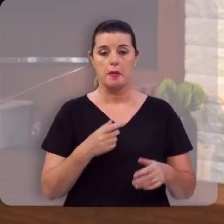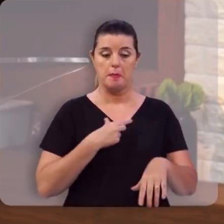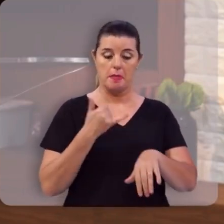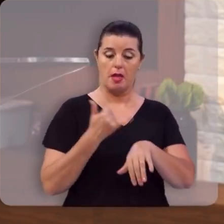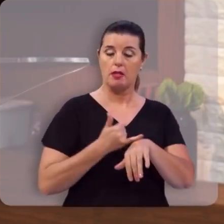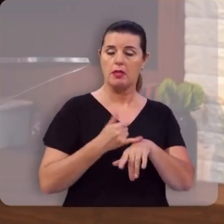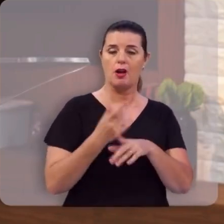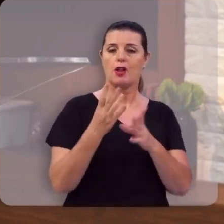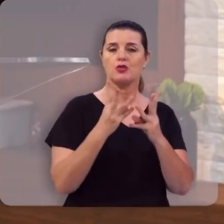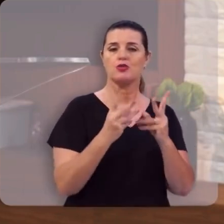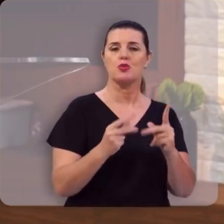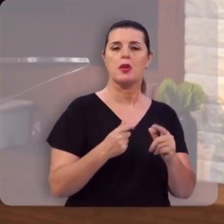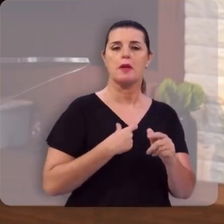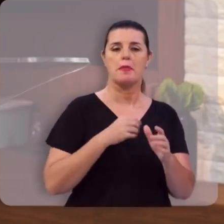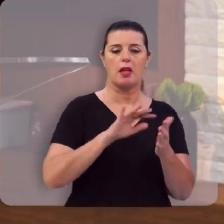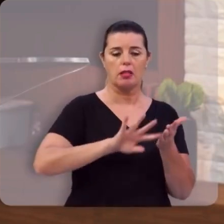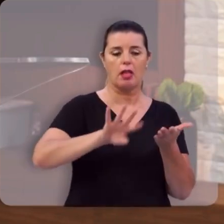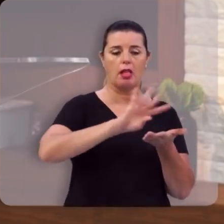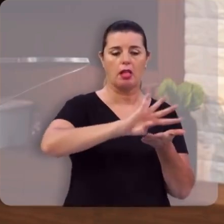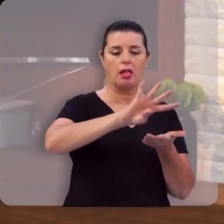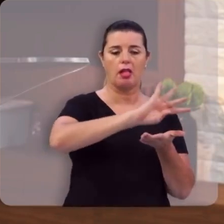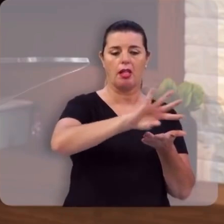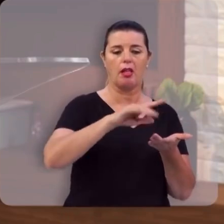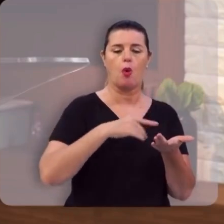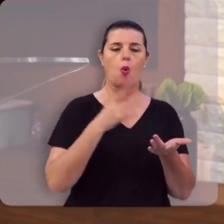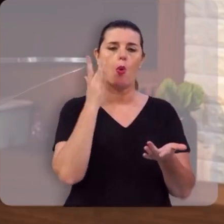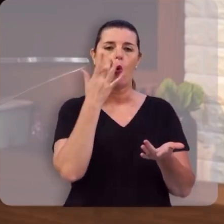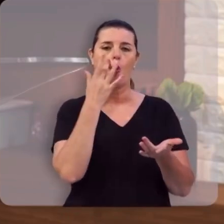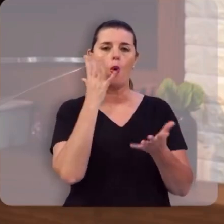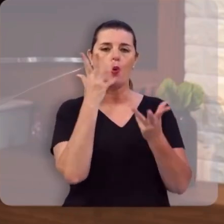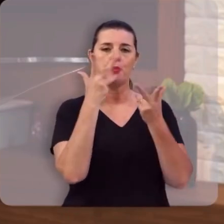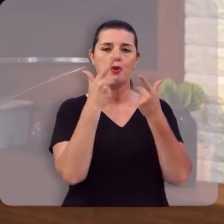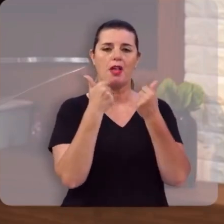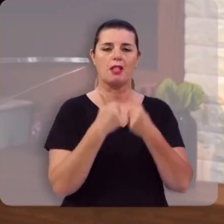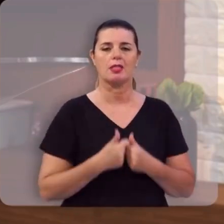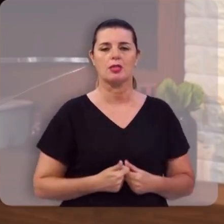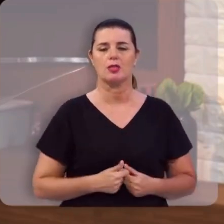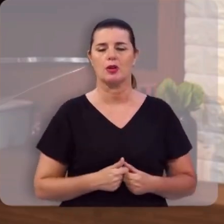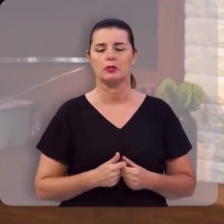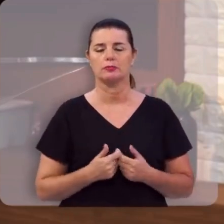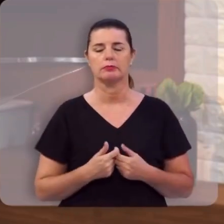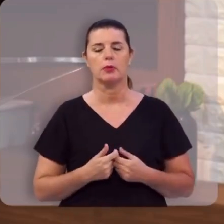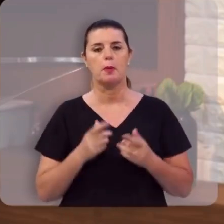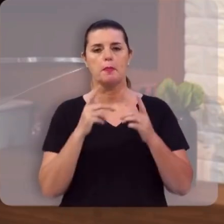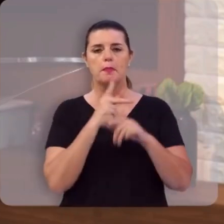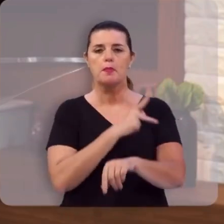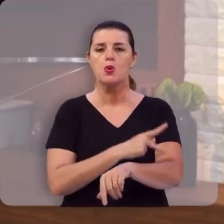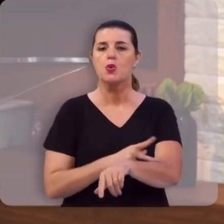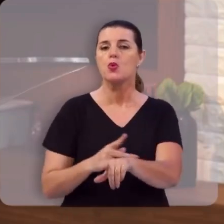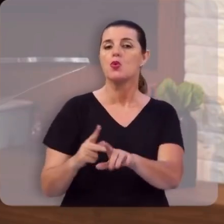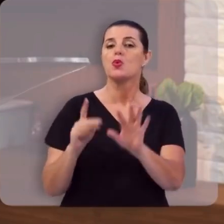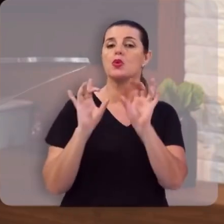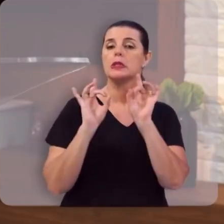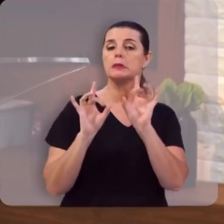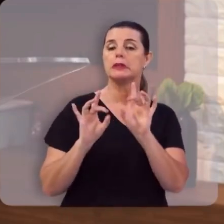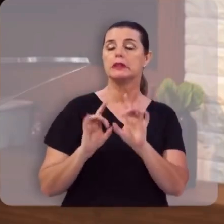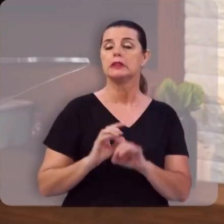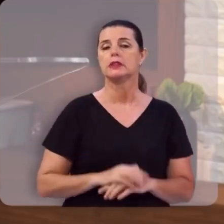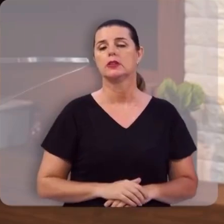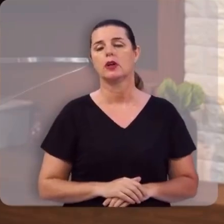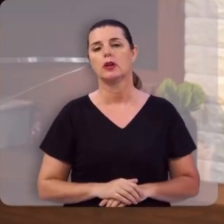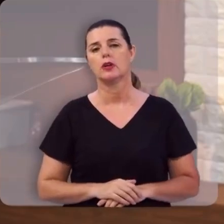não era destruído, mas a escória derretia, e o metal ficava bonito, lindo, puro, nobre, rico,